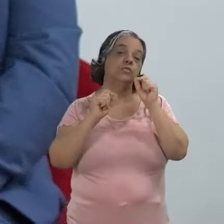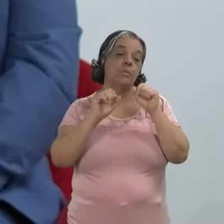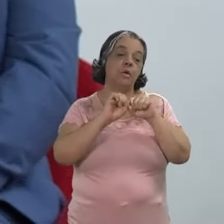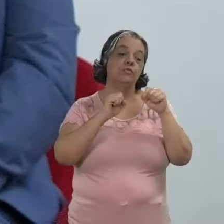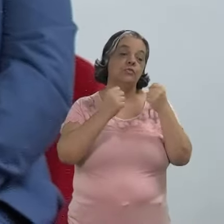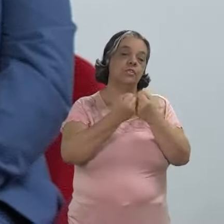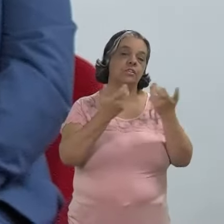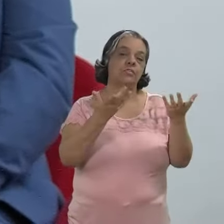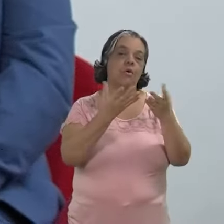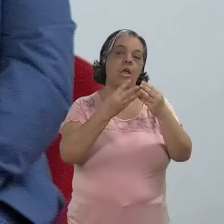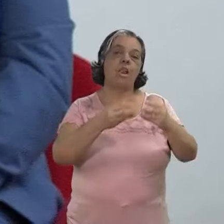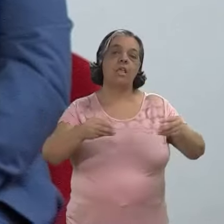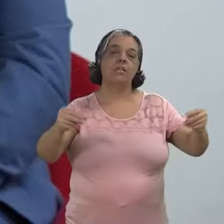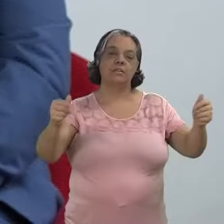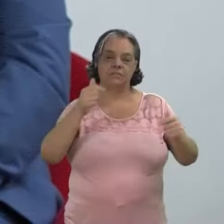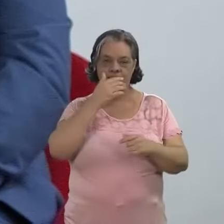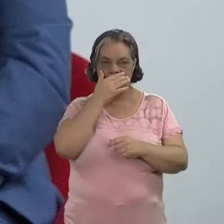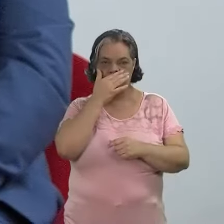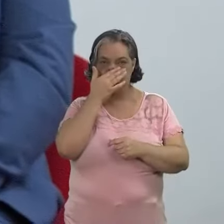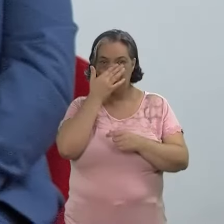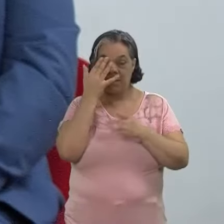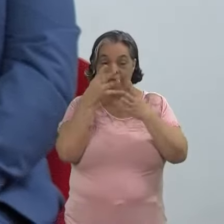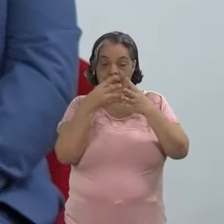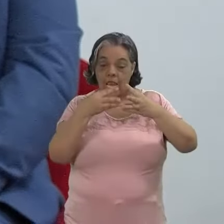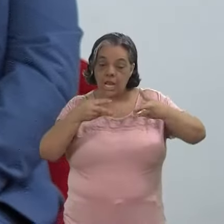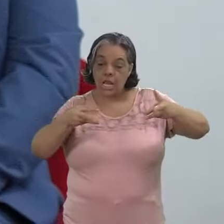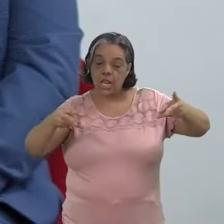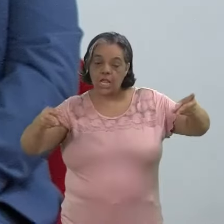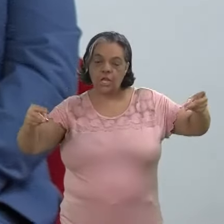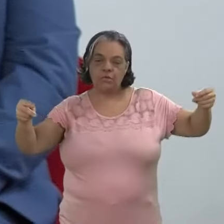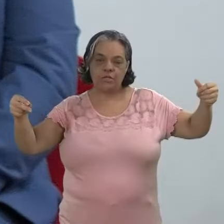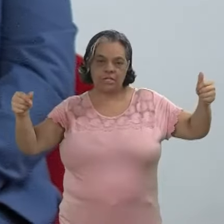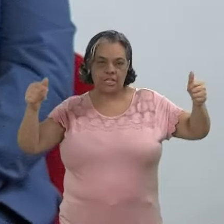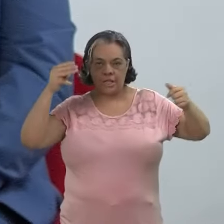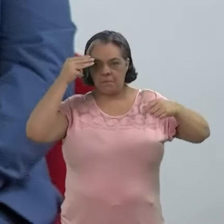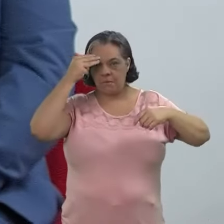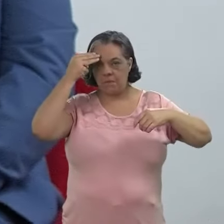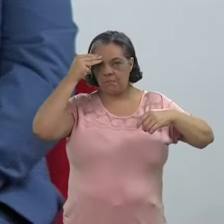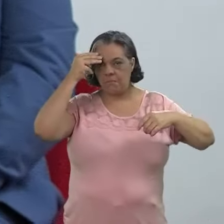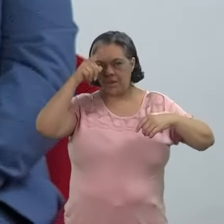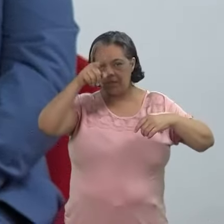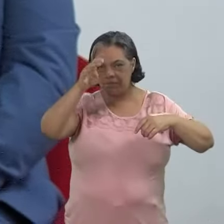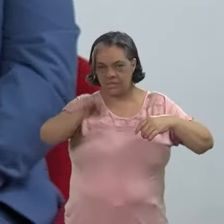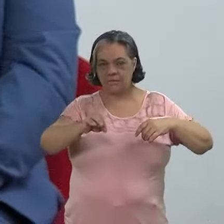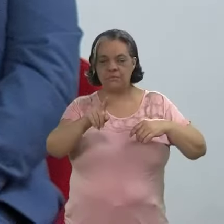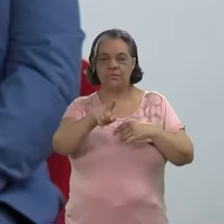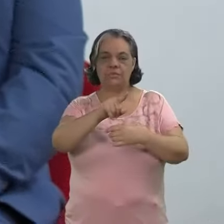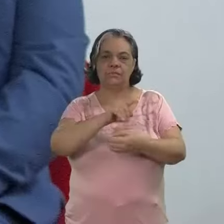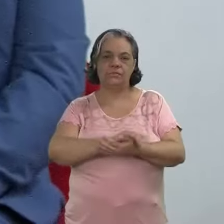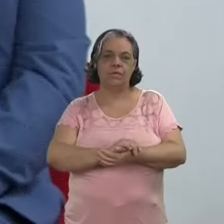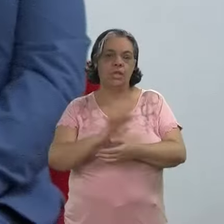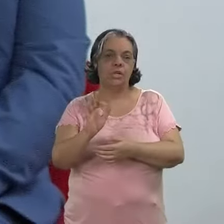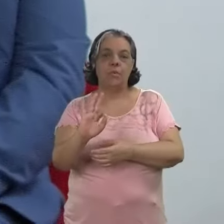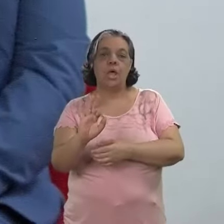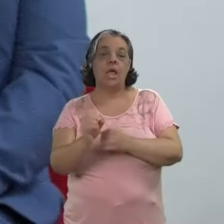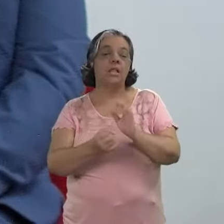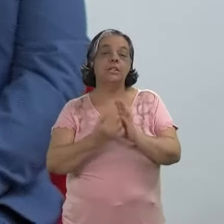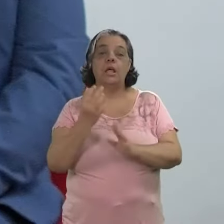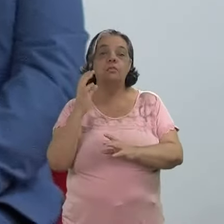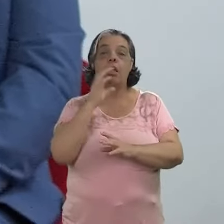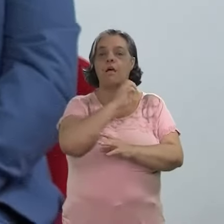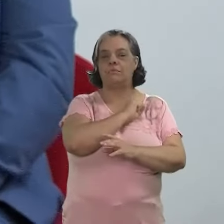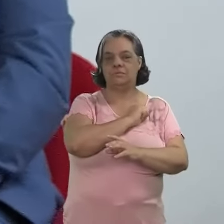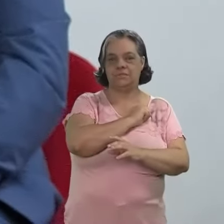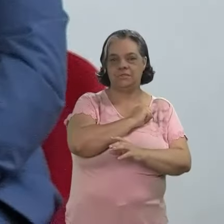fala de que a sociedade hoje é líquida. E essa liquefação da memória é exatamente isso. Não é